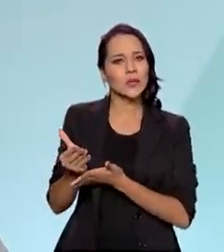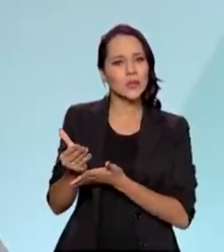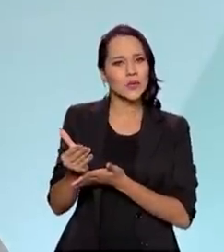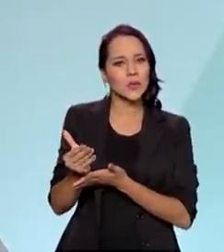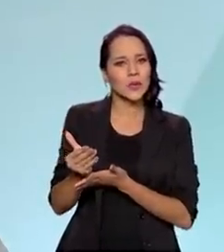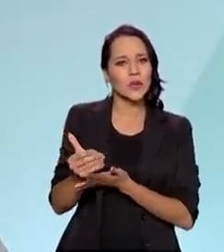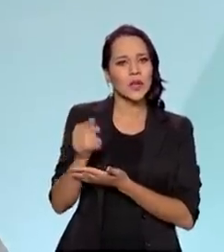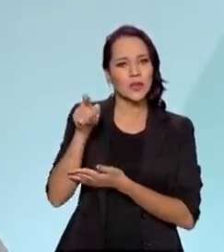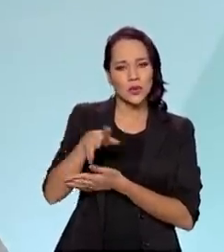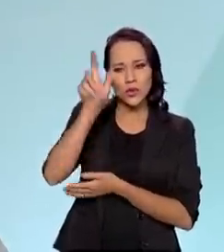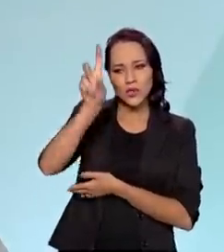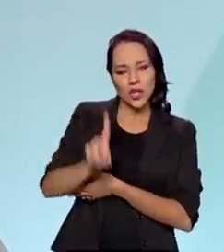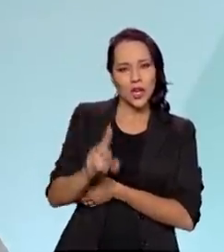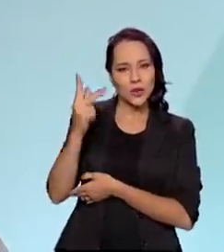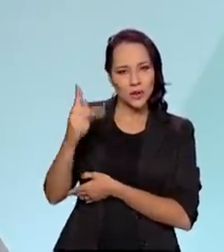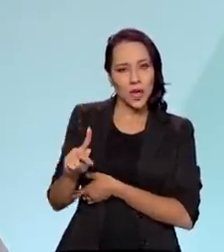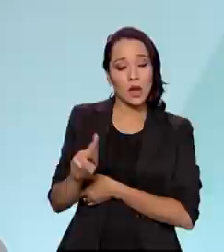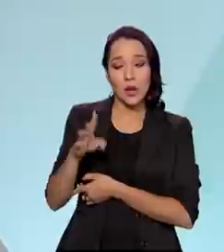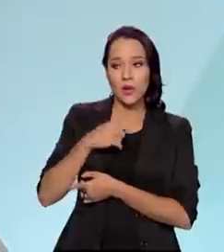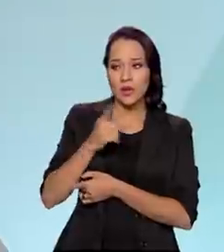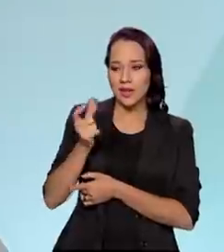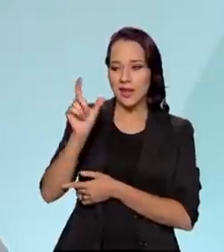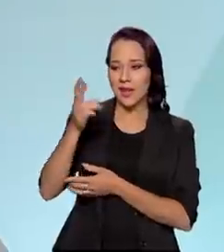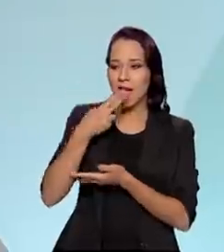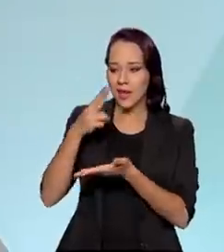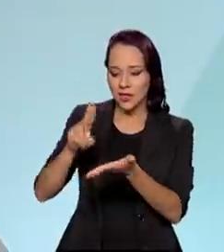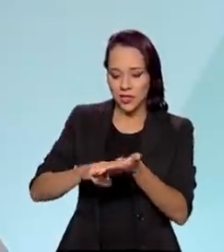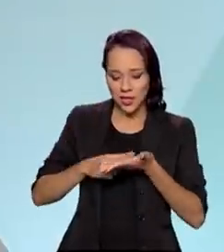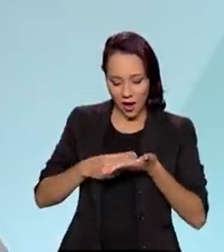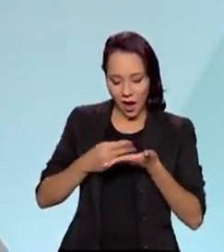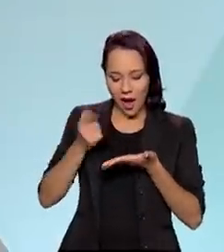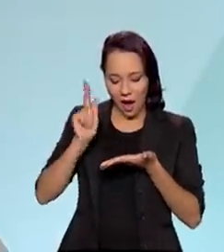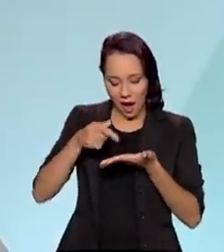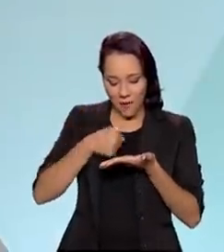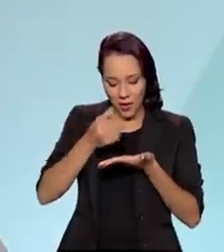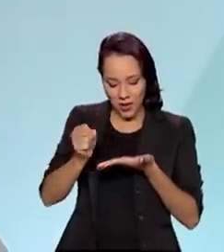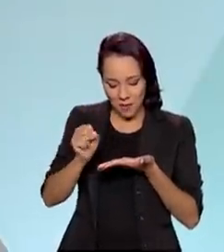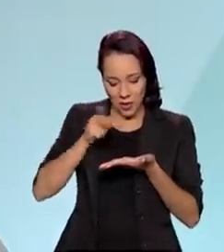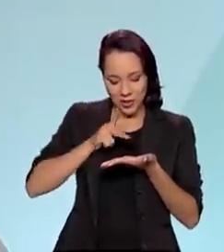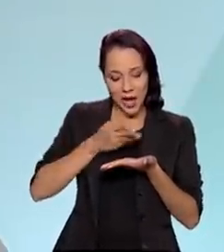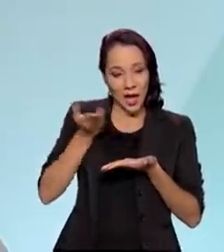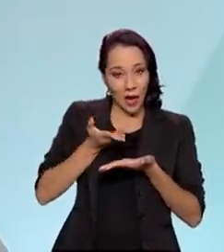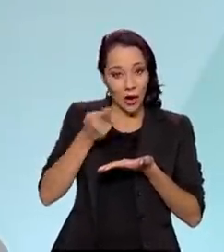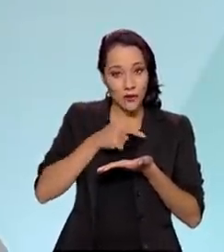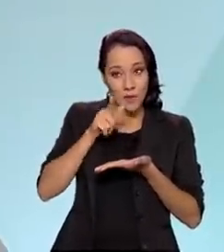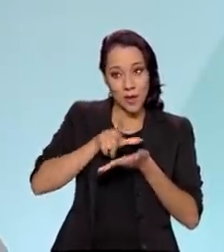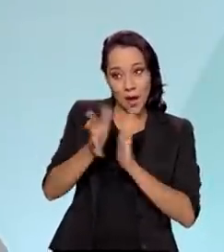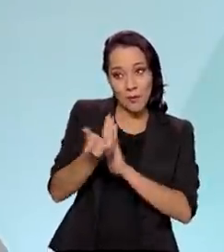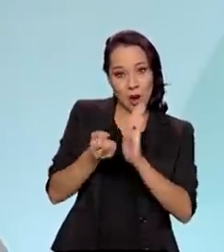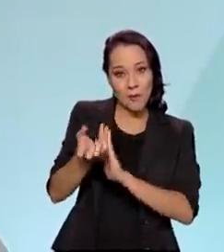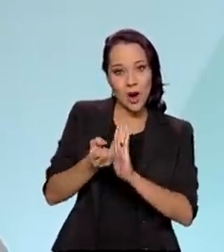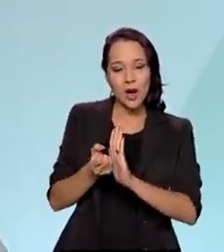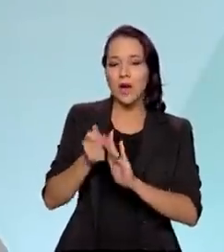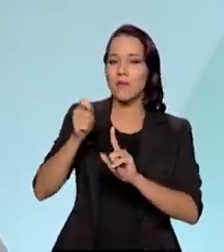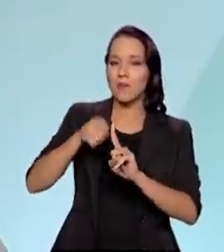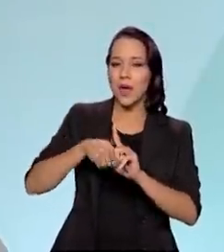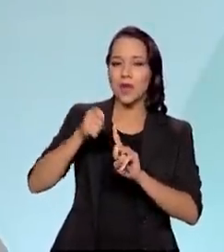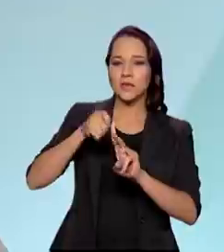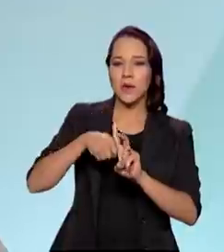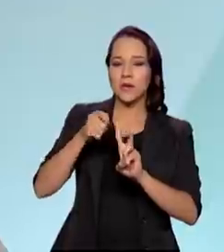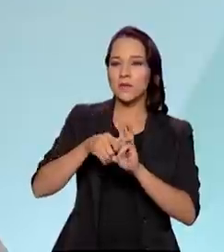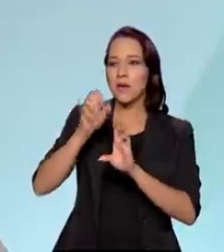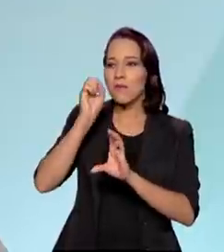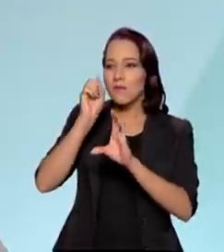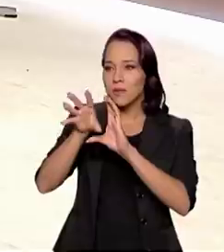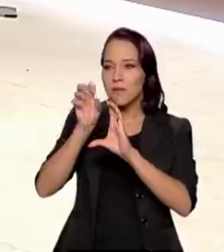inicial daquele direito, quando ele recebe aquela cartinha falando que está aposentado e que a partir de então vai receber, e todo mês, quando ele vê